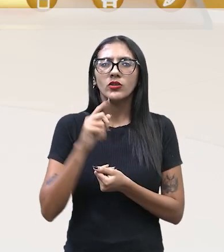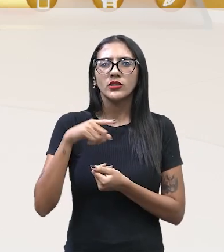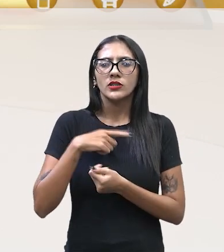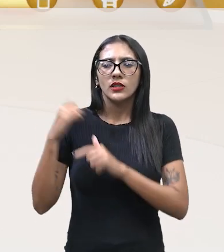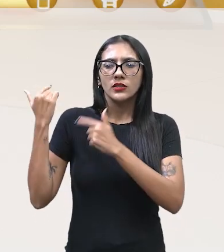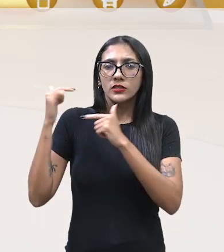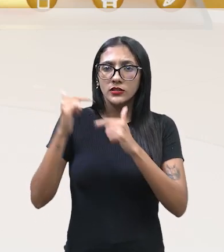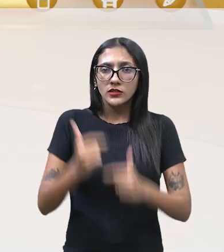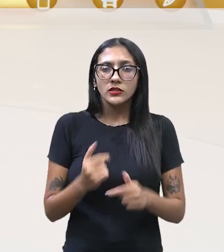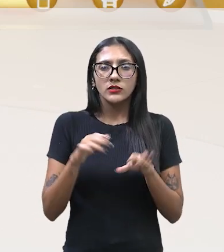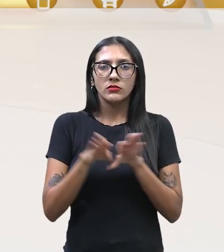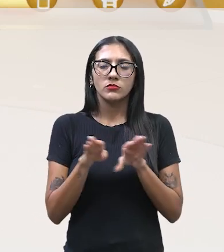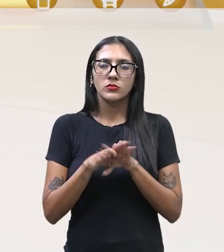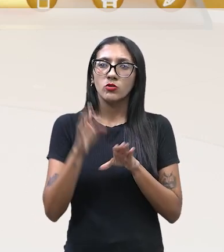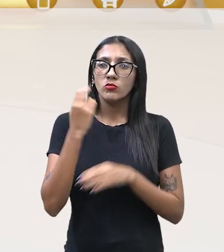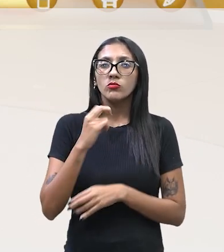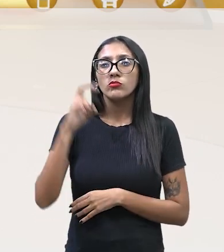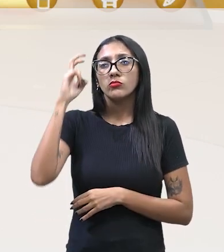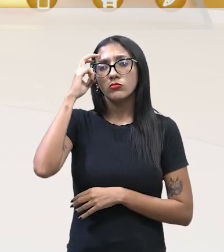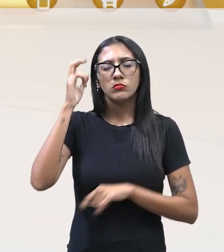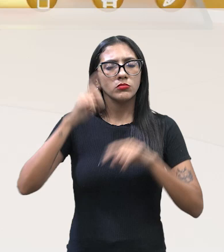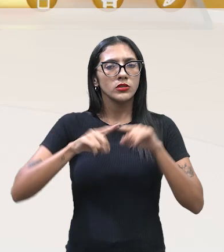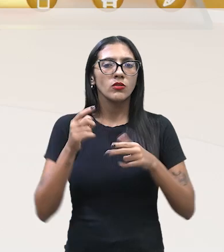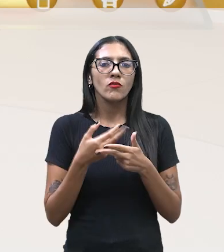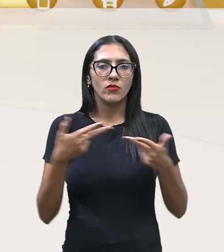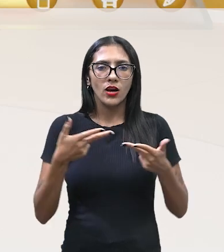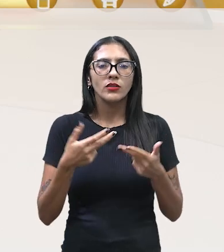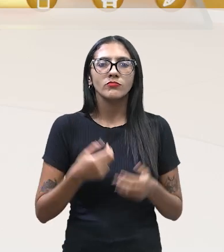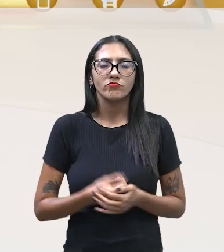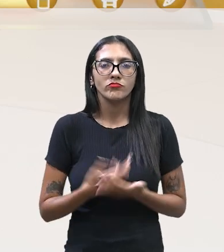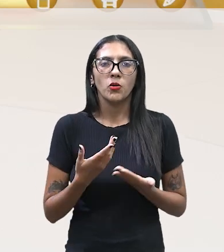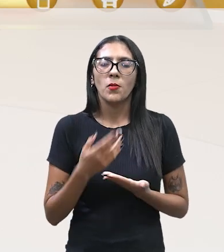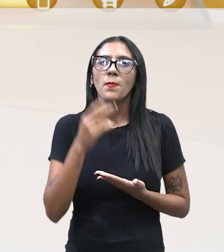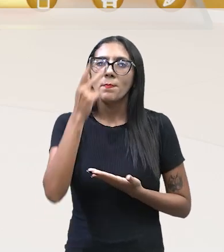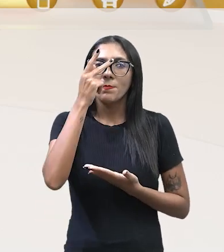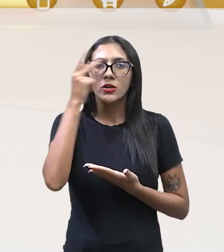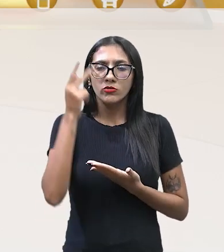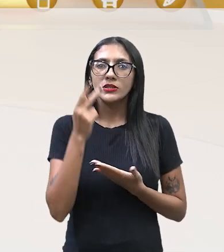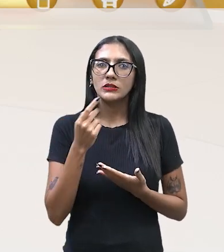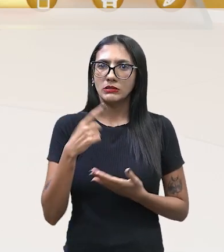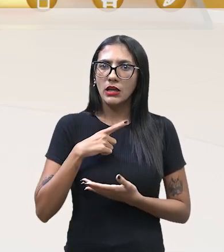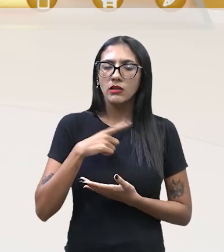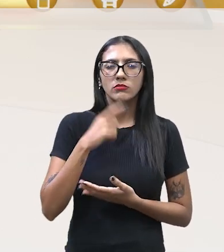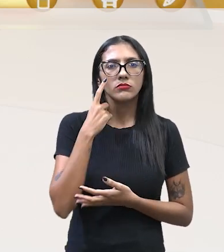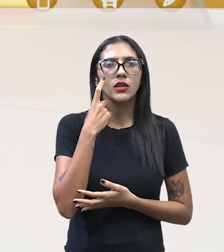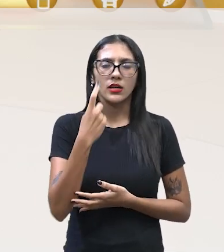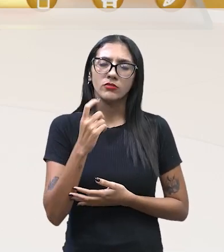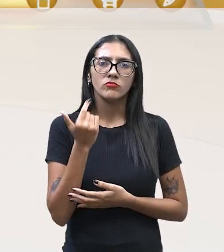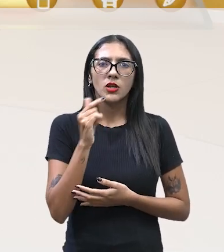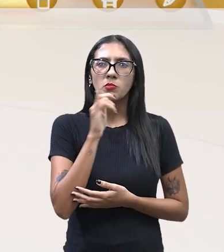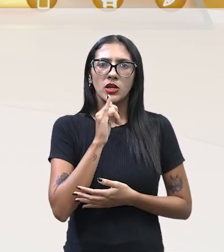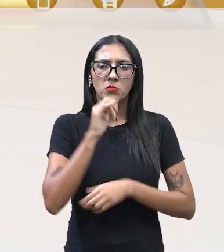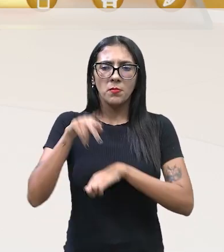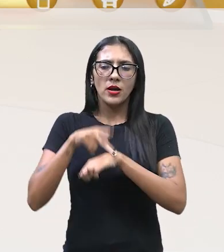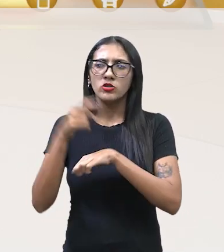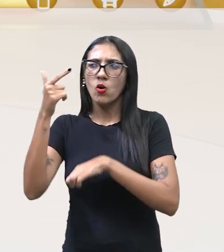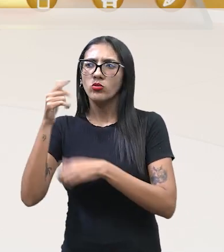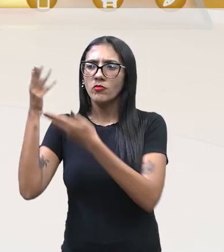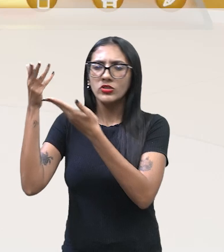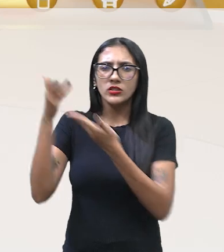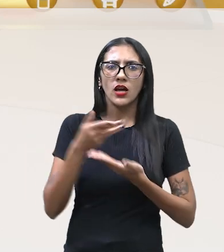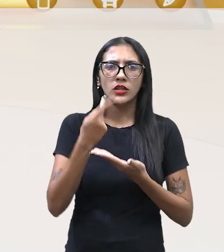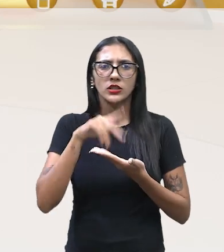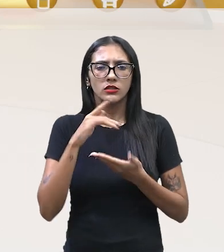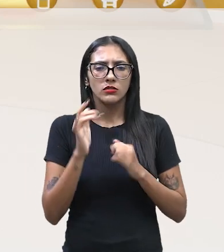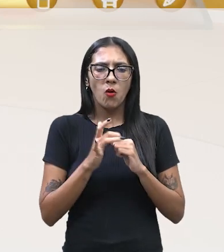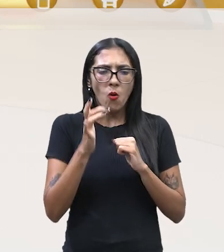de cultura, desses produtos. Acreditem, as pessoas querem ver isso do Amazonas. Eles não saem de um outro país para ver ouro. Não.